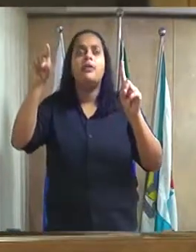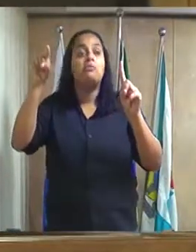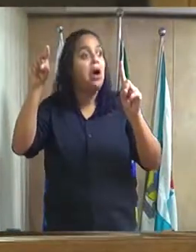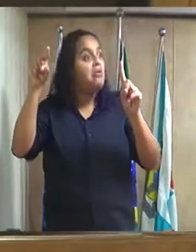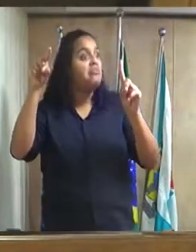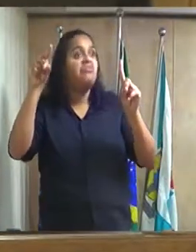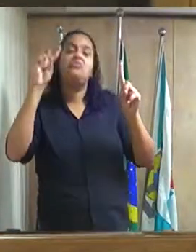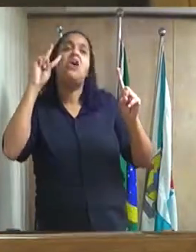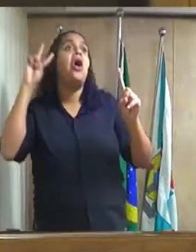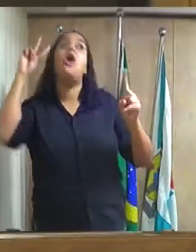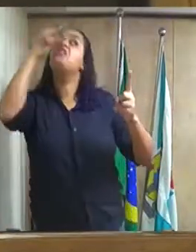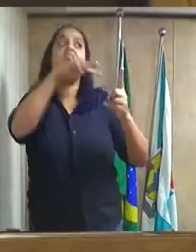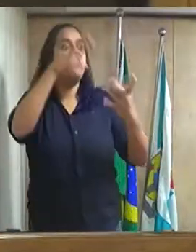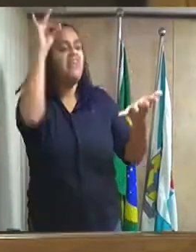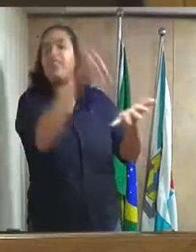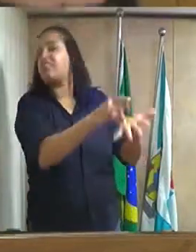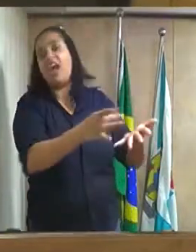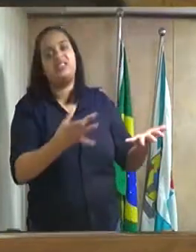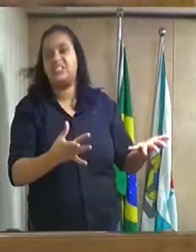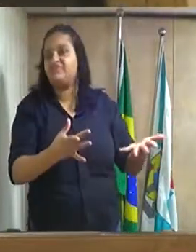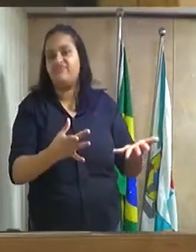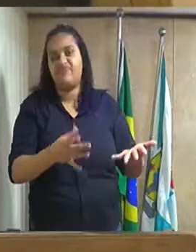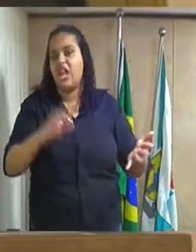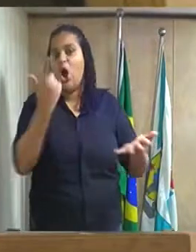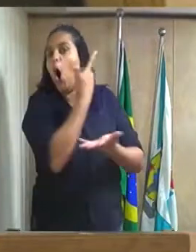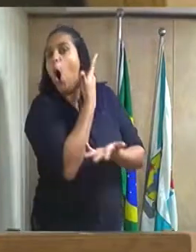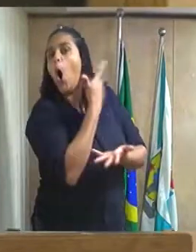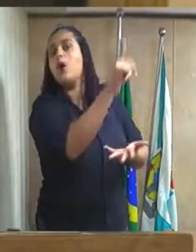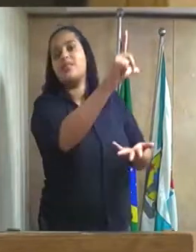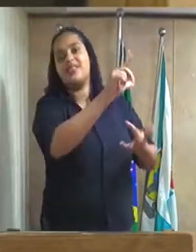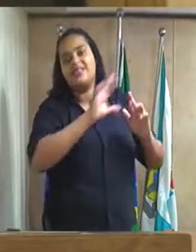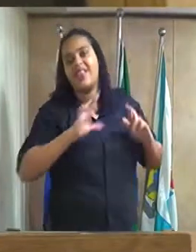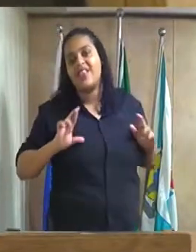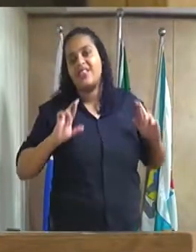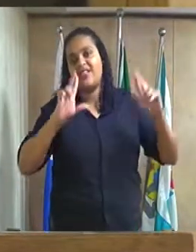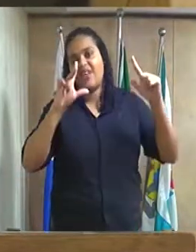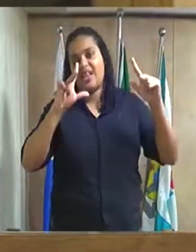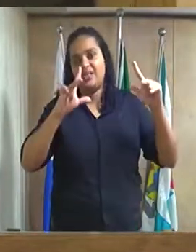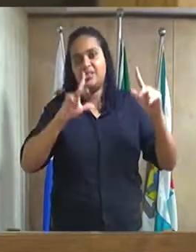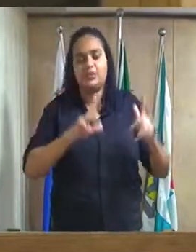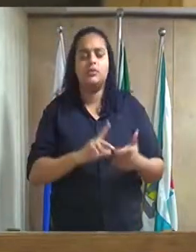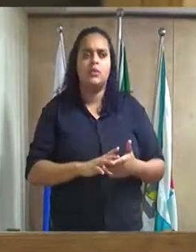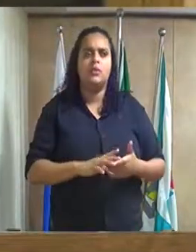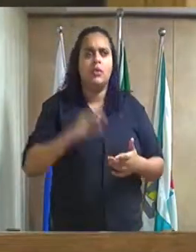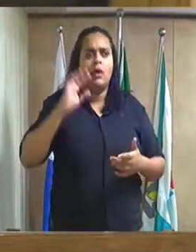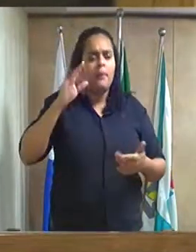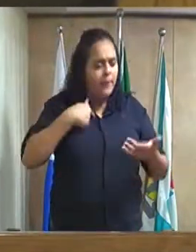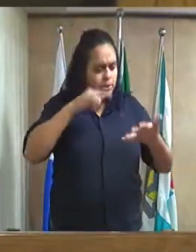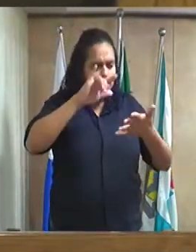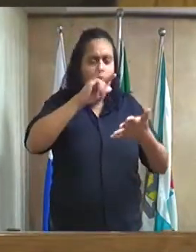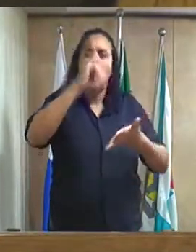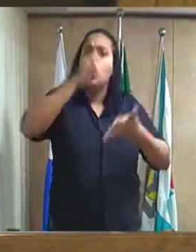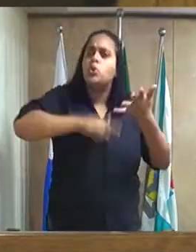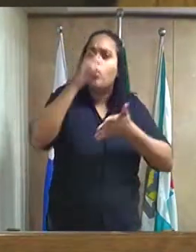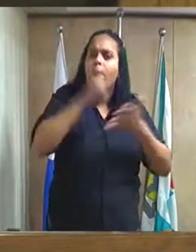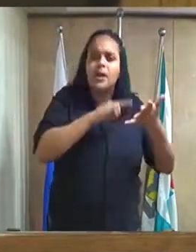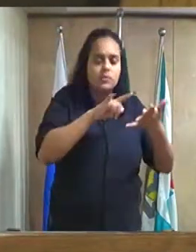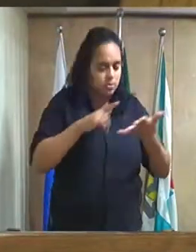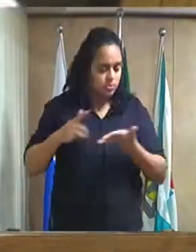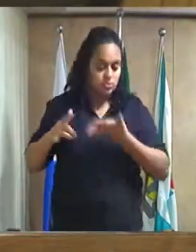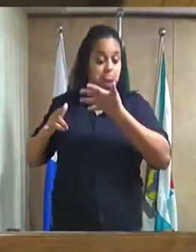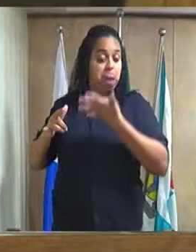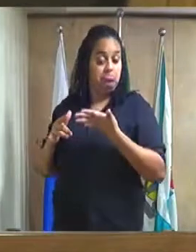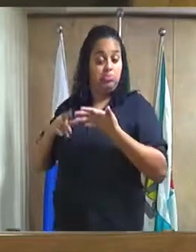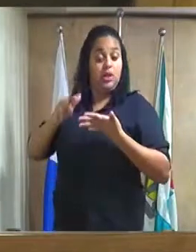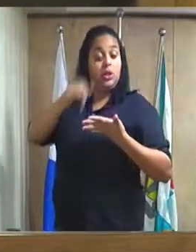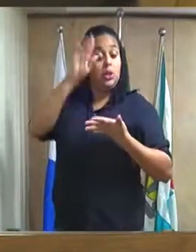vereador Arthur Monteiro a gente vê que a realidade é outra e quando a gente pega um documento desse aqui quem quiser